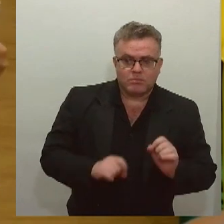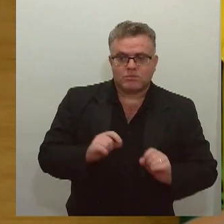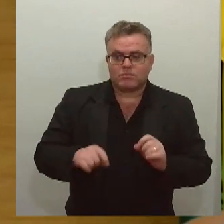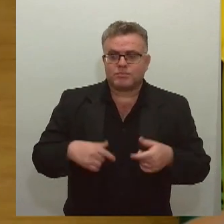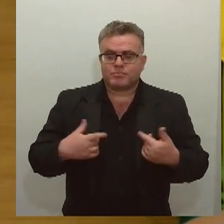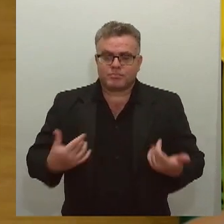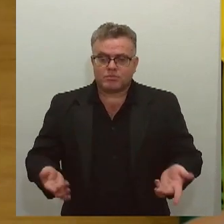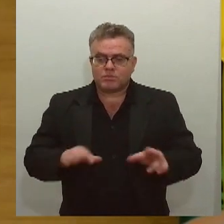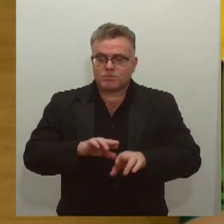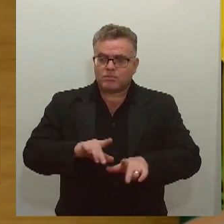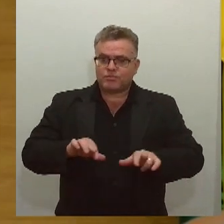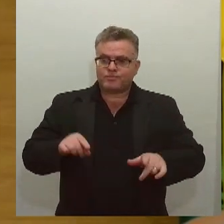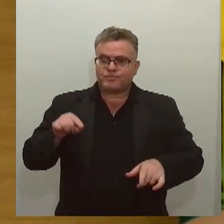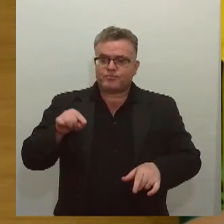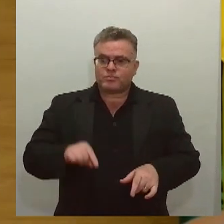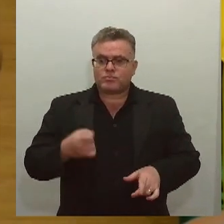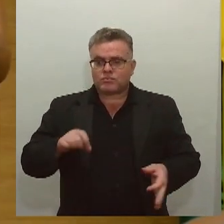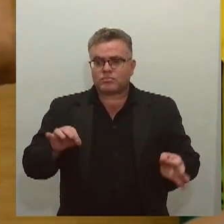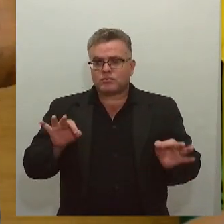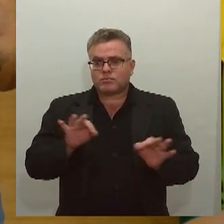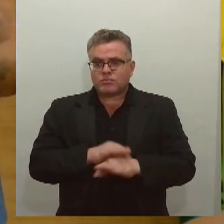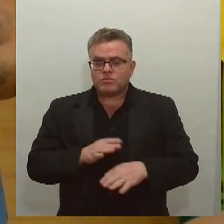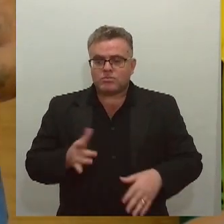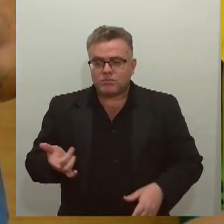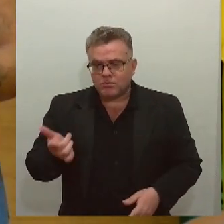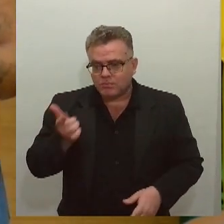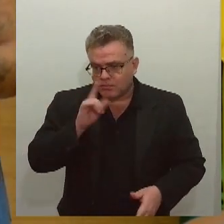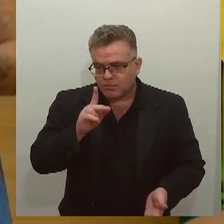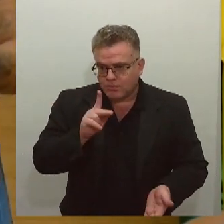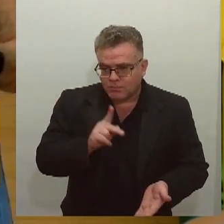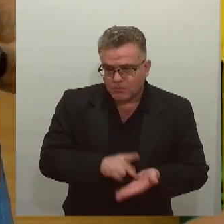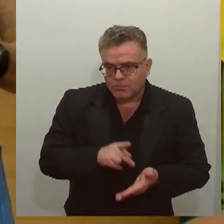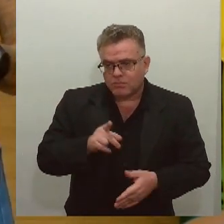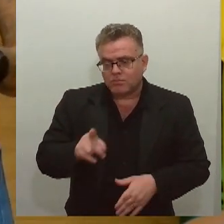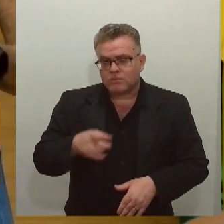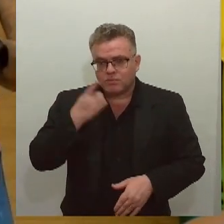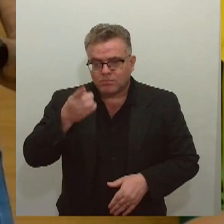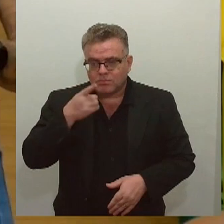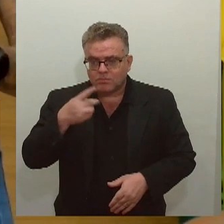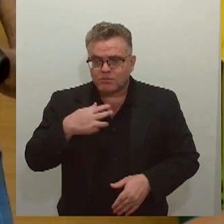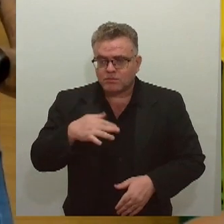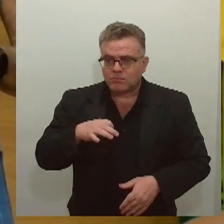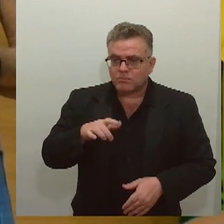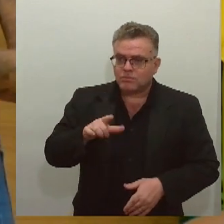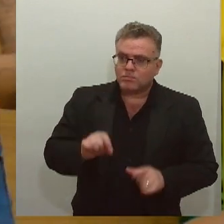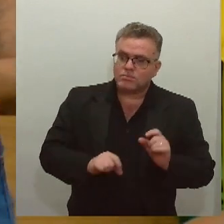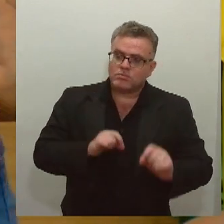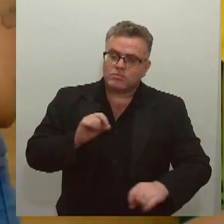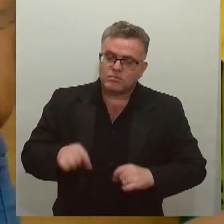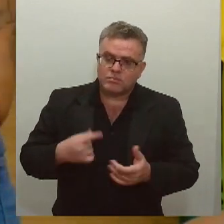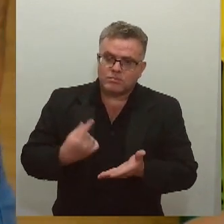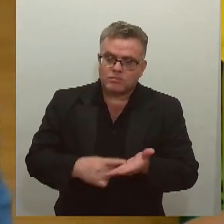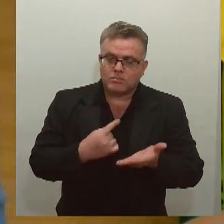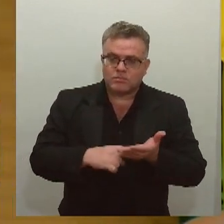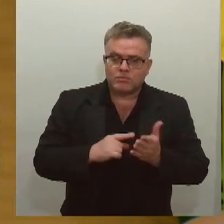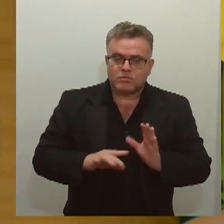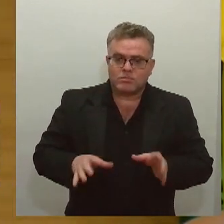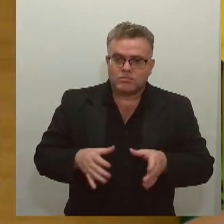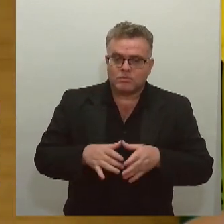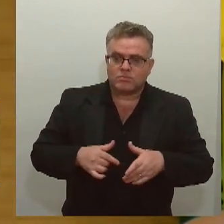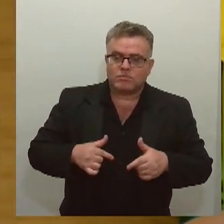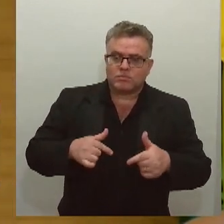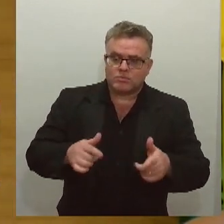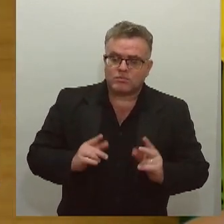estado de Sergipe é bastante contemplado e o deputado Marcelo Sobral também criou a frente parlamentar da agricultura, não é isso? Boa noite,